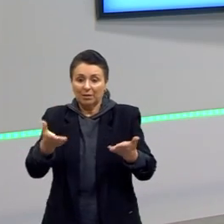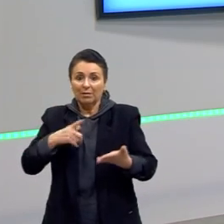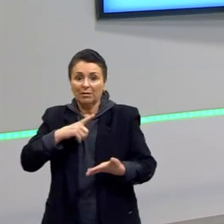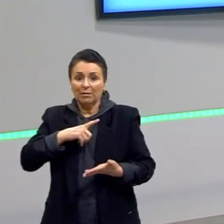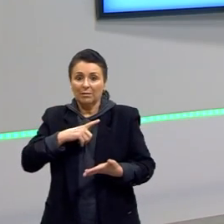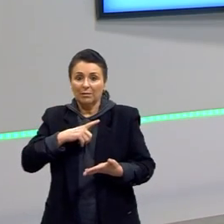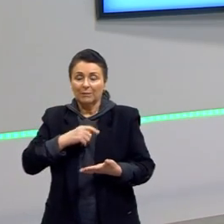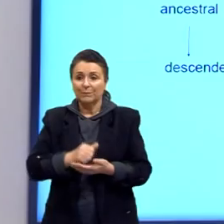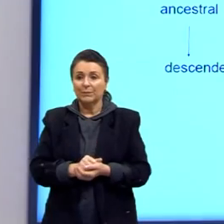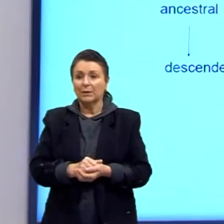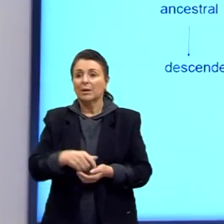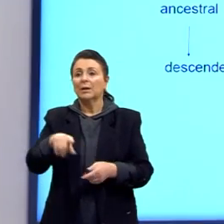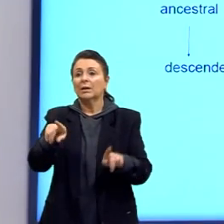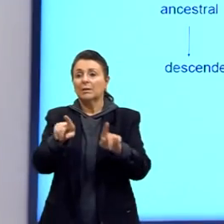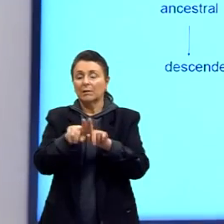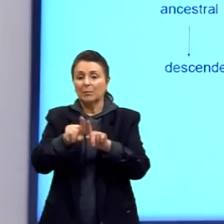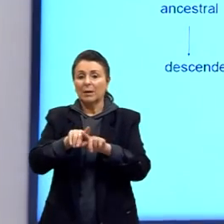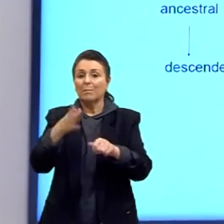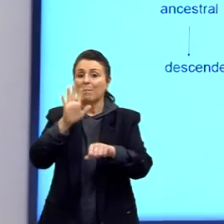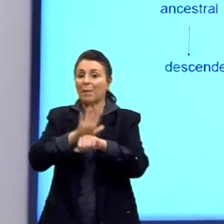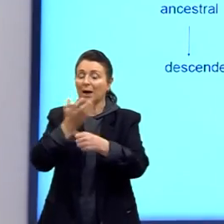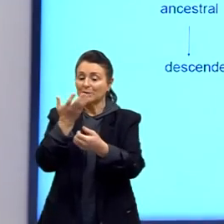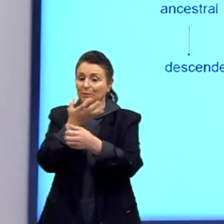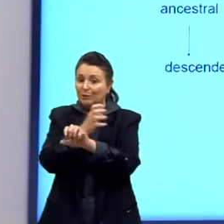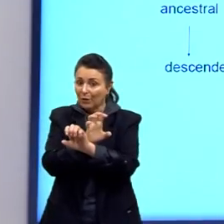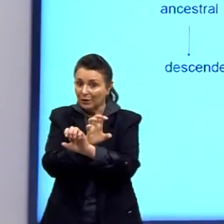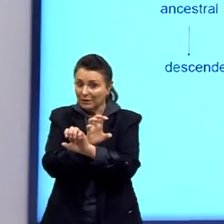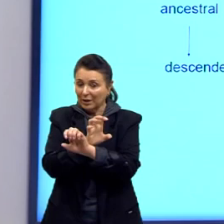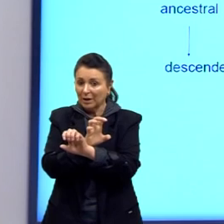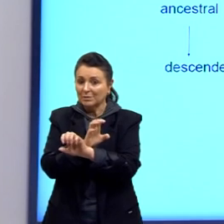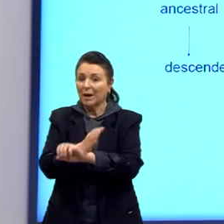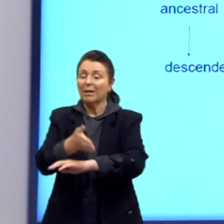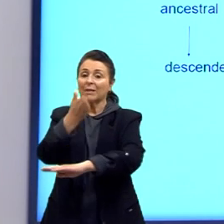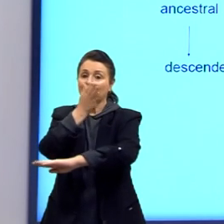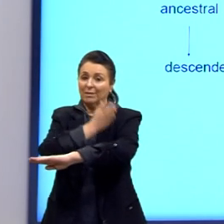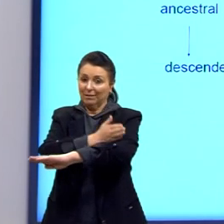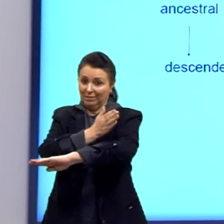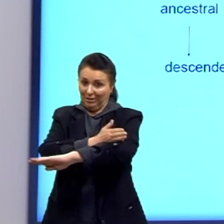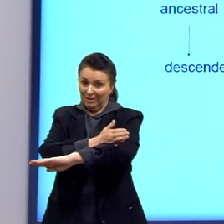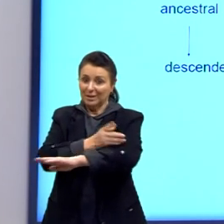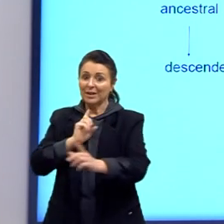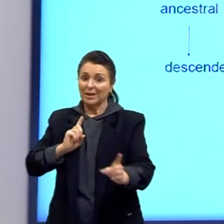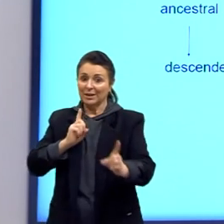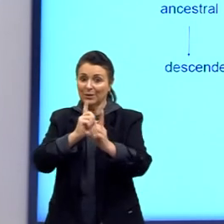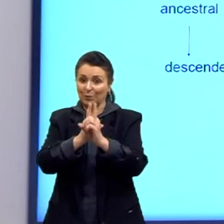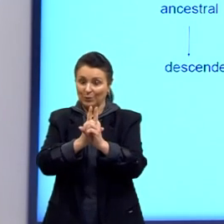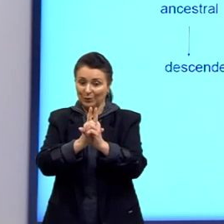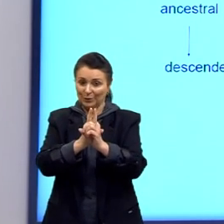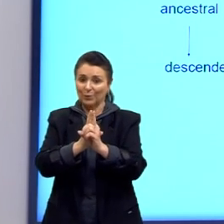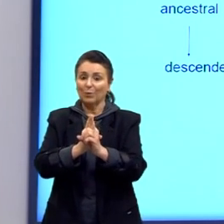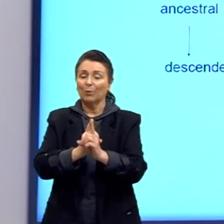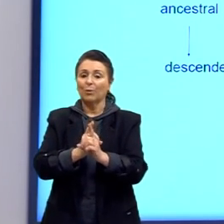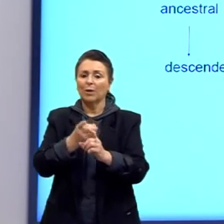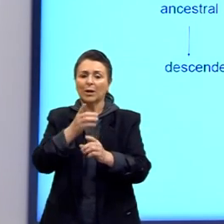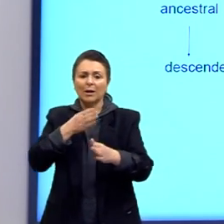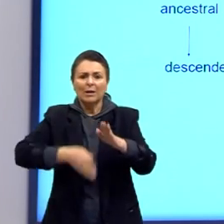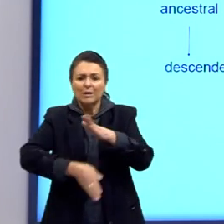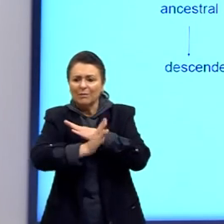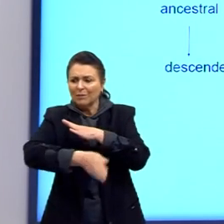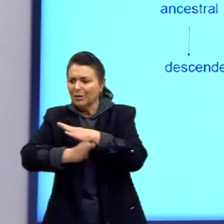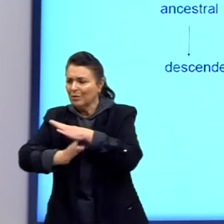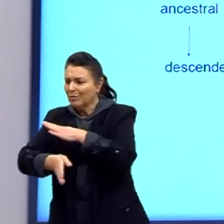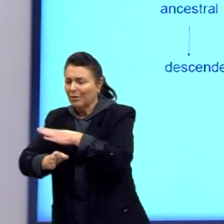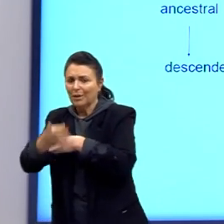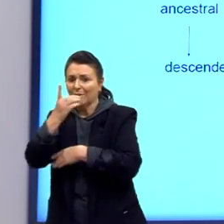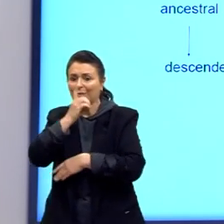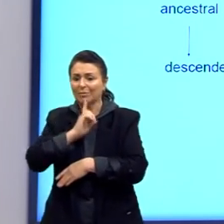aqui nós vemos mais fósseis pré-históricos achados por Darwin durante os estudos, a viagem de Darwin, que ele encontrou.